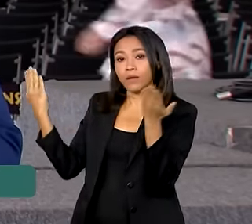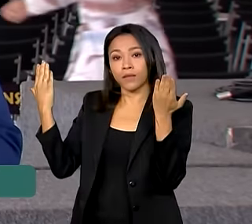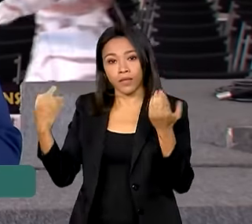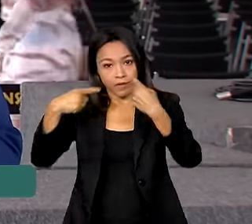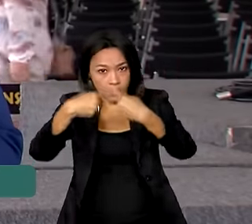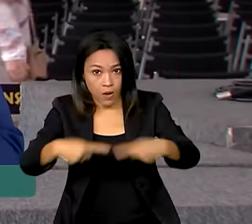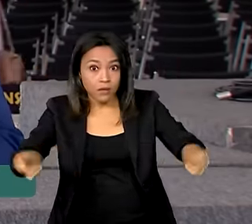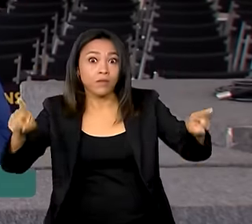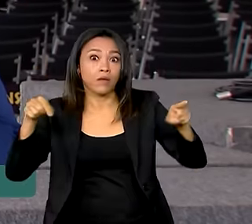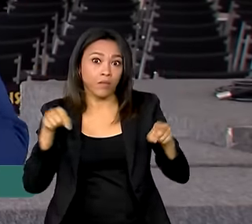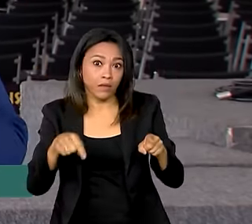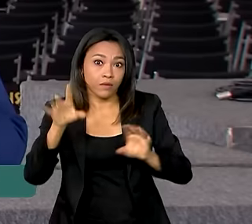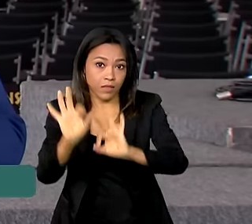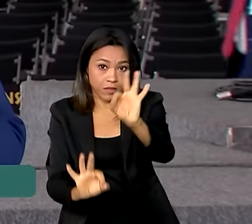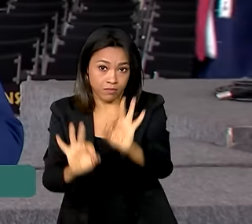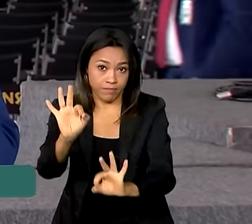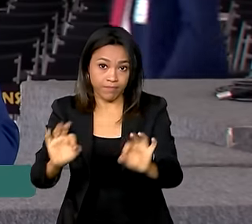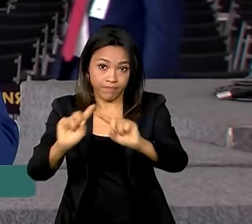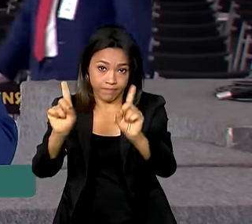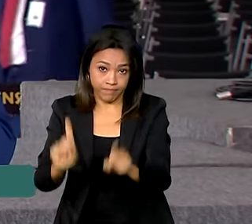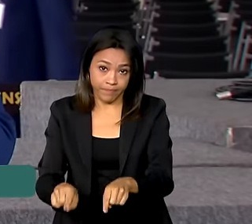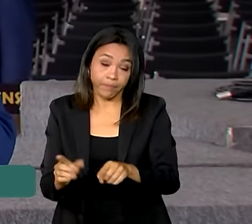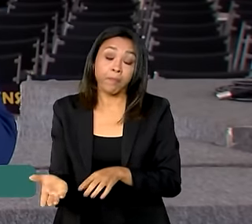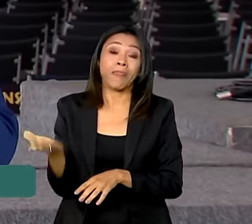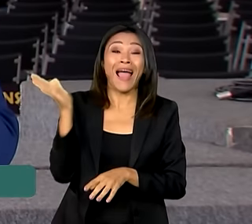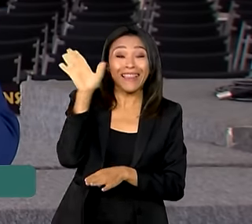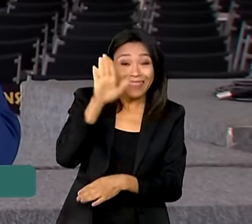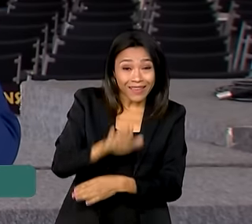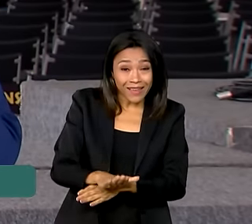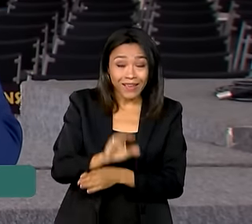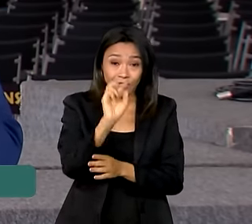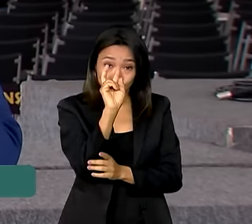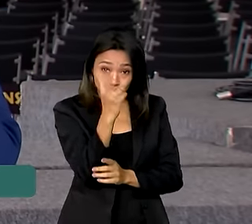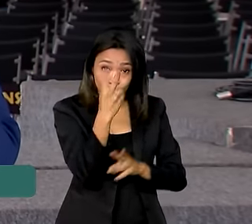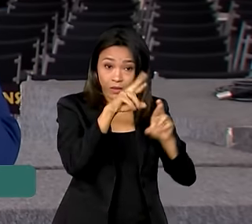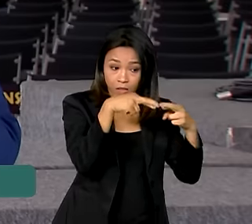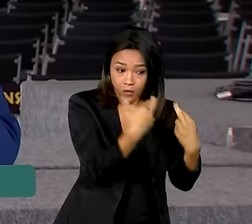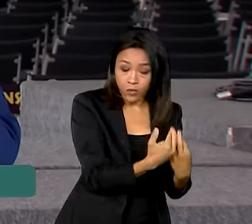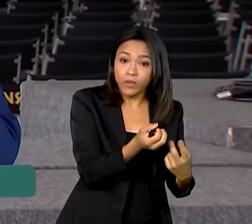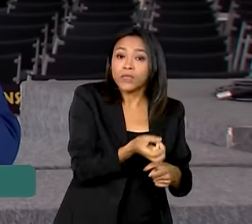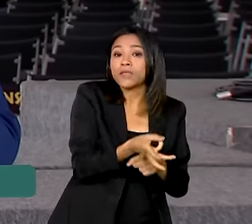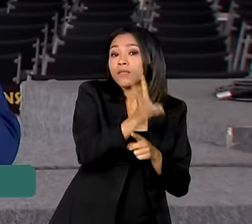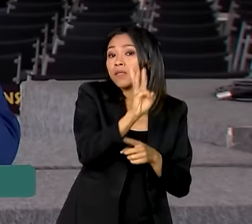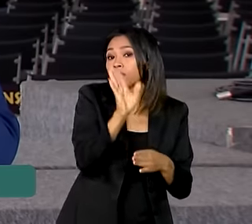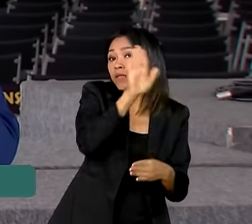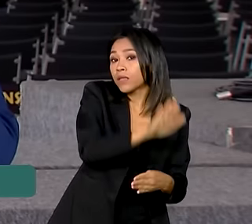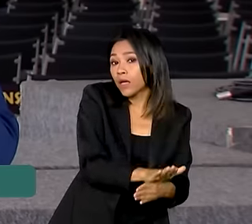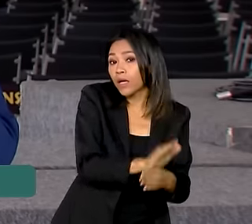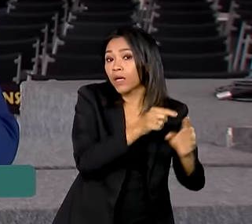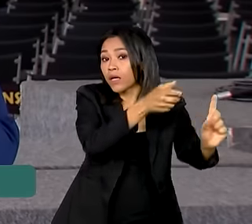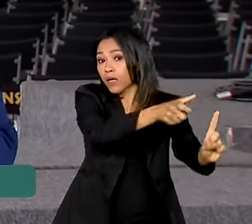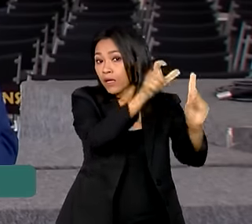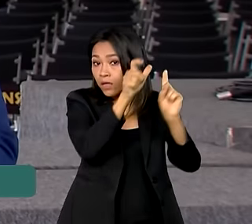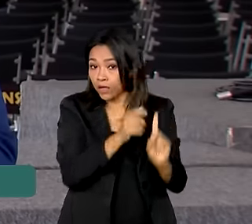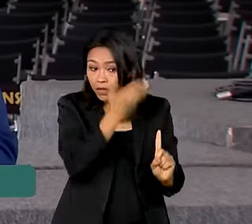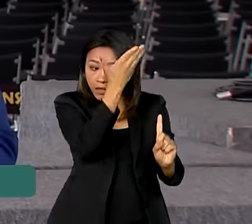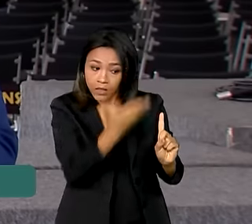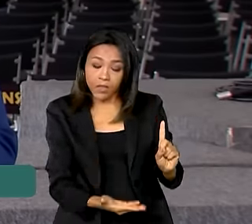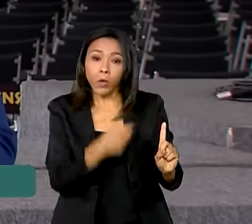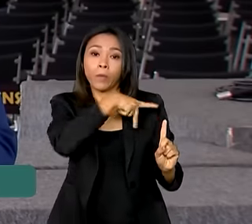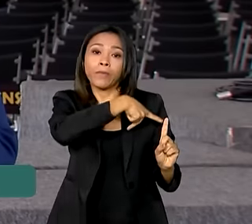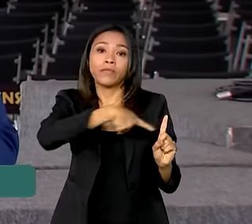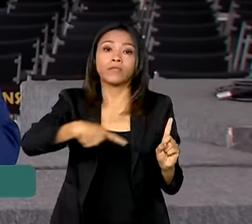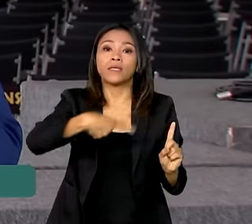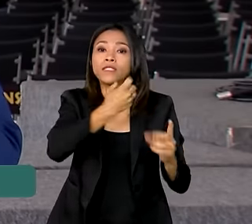Brasil aqui no Palácio do Planalto. À tarde, ele tem duas reuniões. A primeira vai ser às 3 da tarde, com o presidente da Confederação